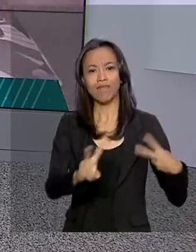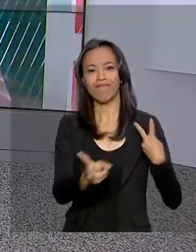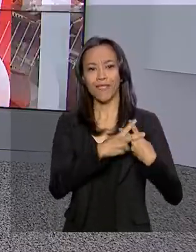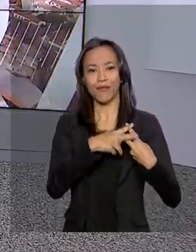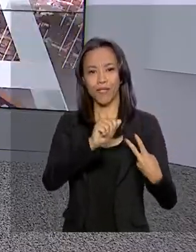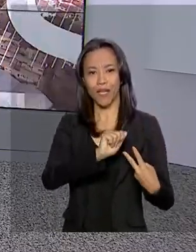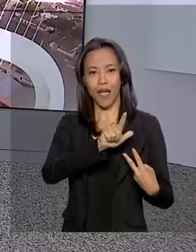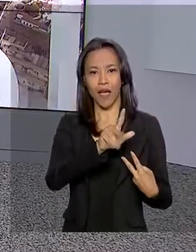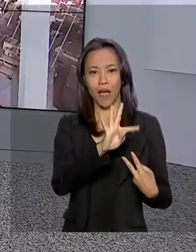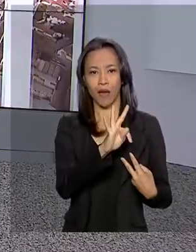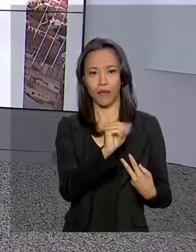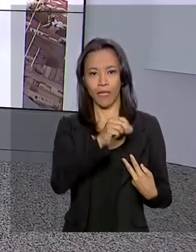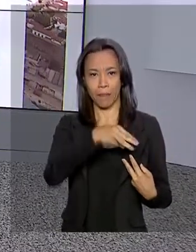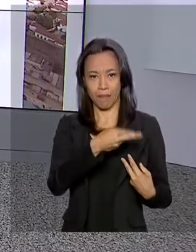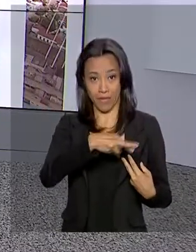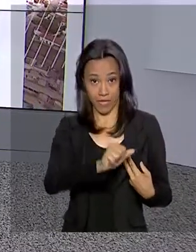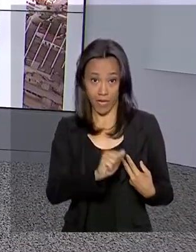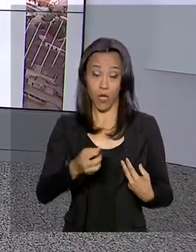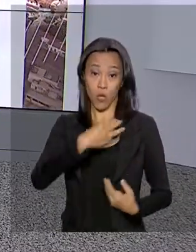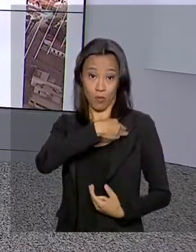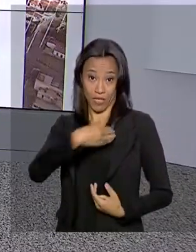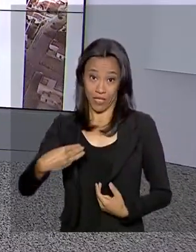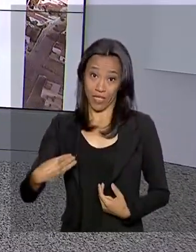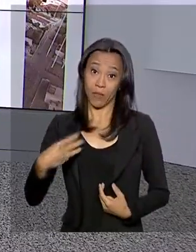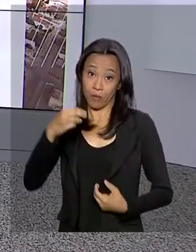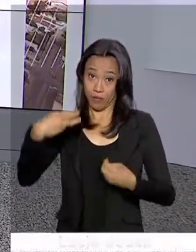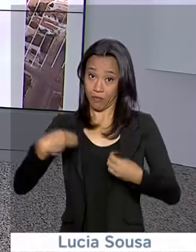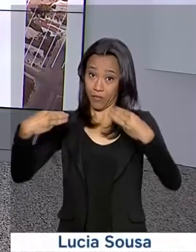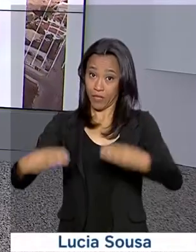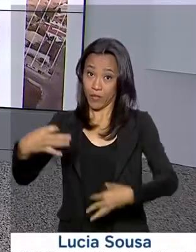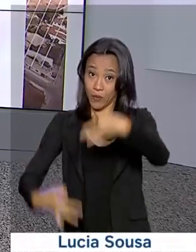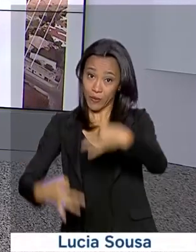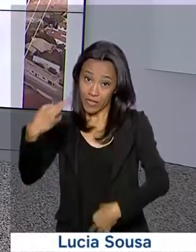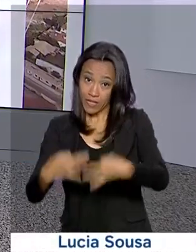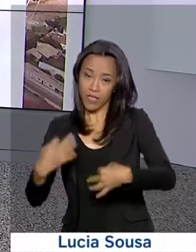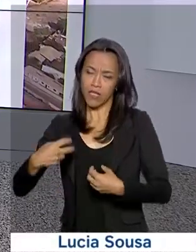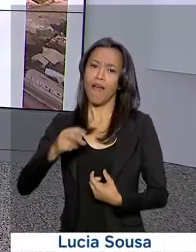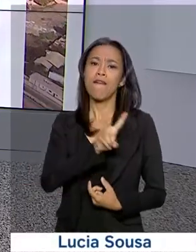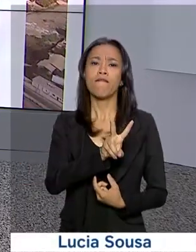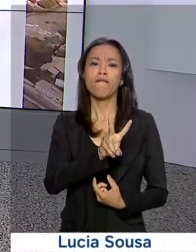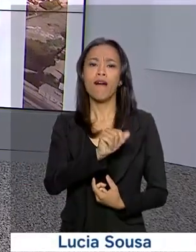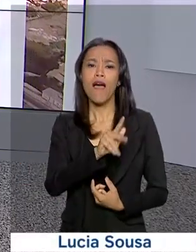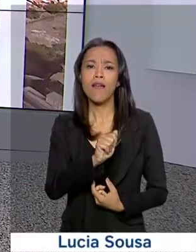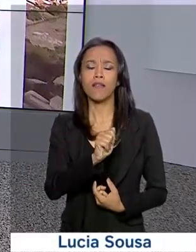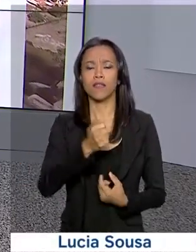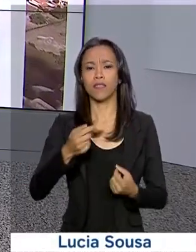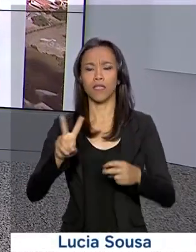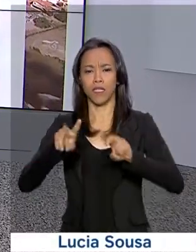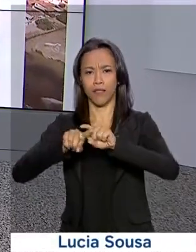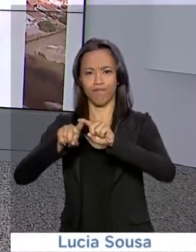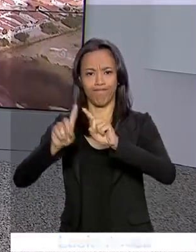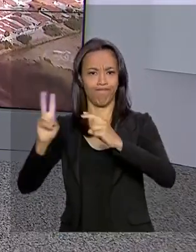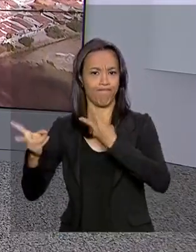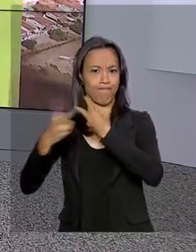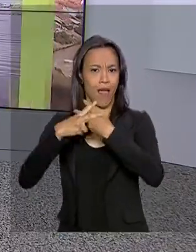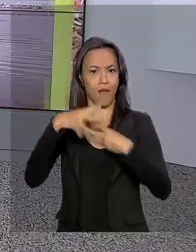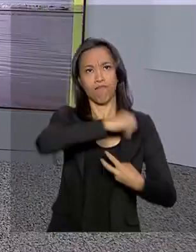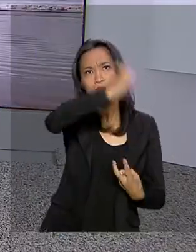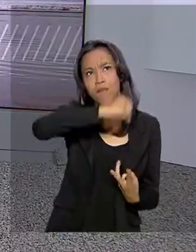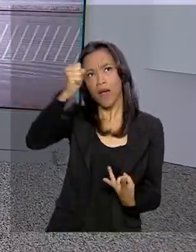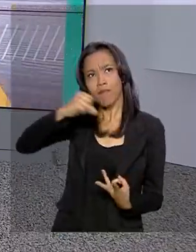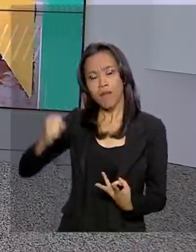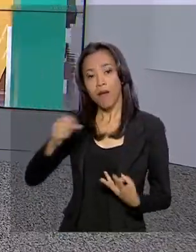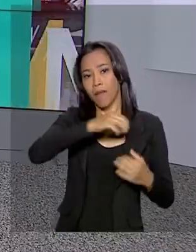Ministério da Justiça e Segurança Pública ofereceu ao governo do Pará vagas em presídios federais para transferir os líderes da